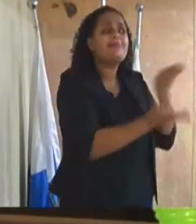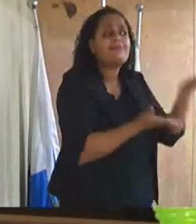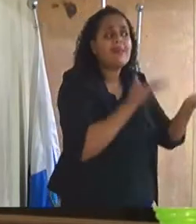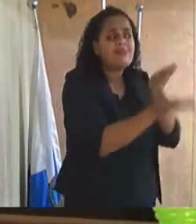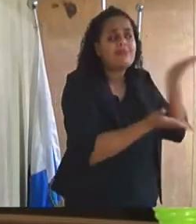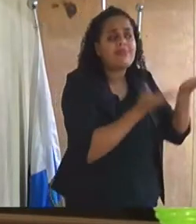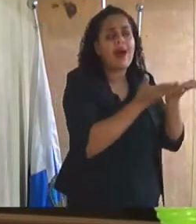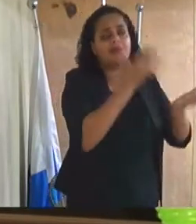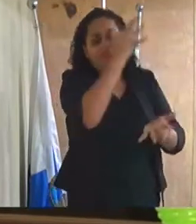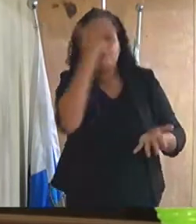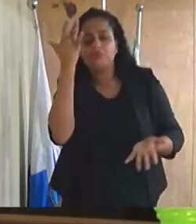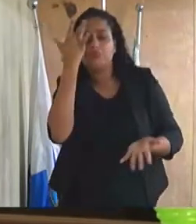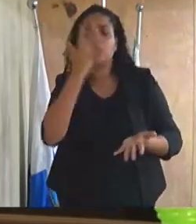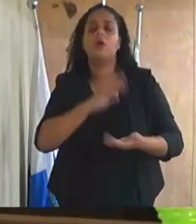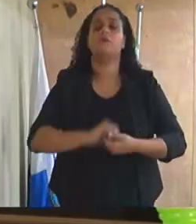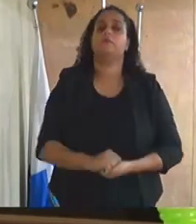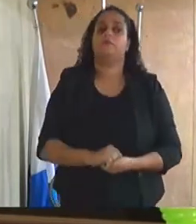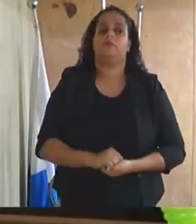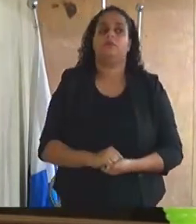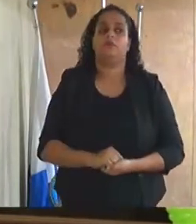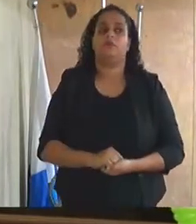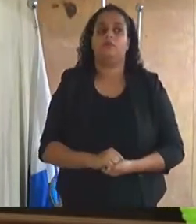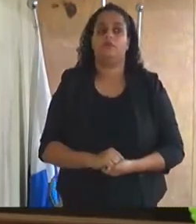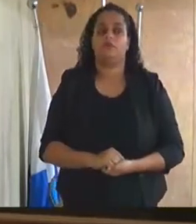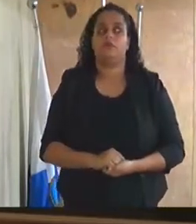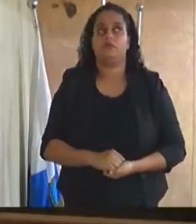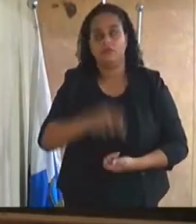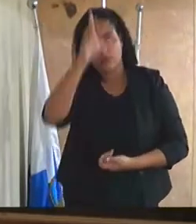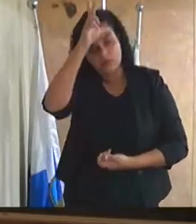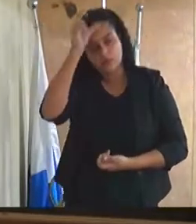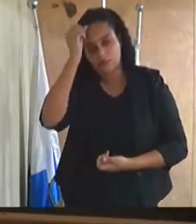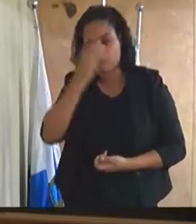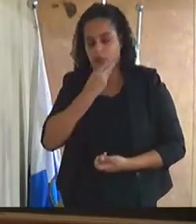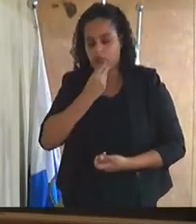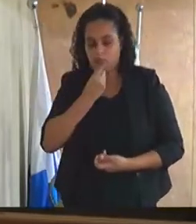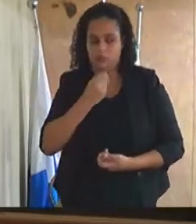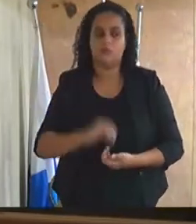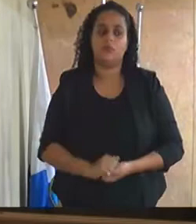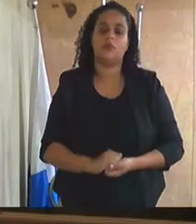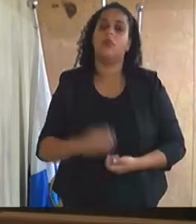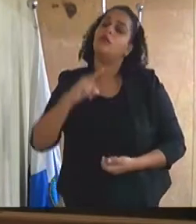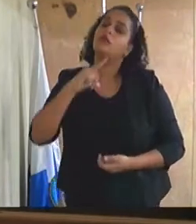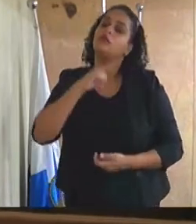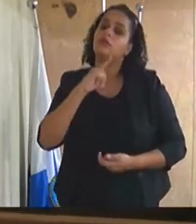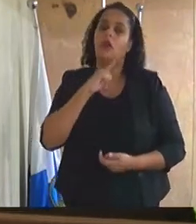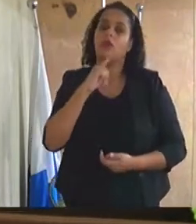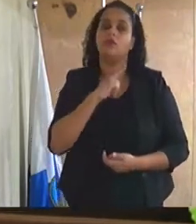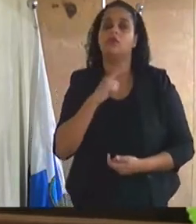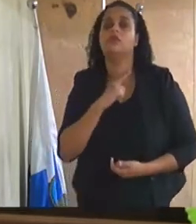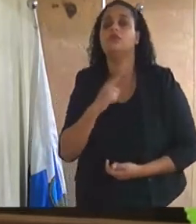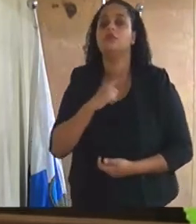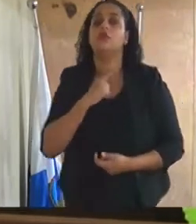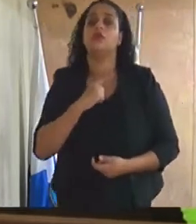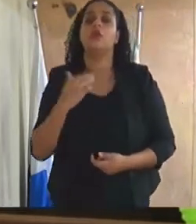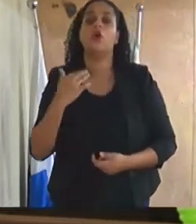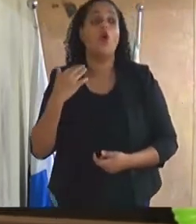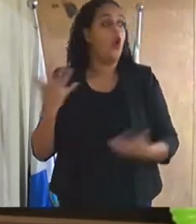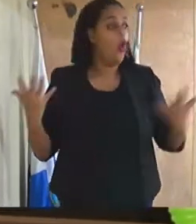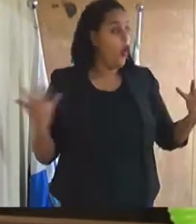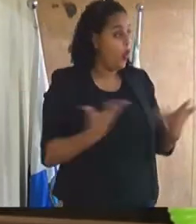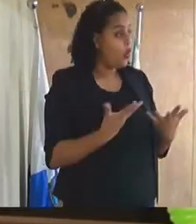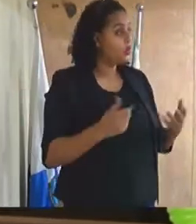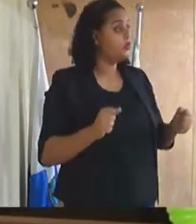Nós sabemos também que o prefeito tem, através da justiça, hoje mesmo,